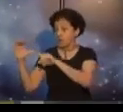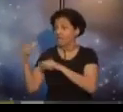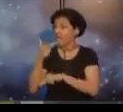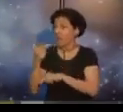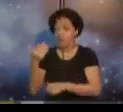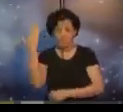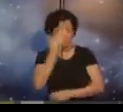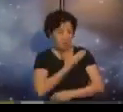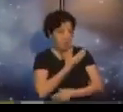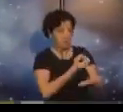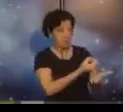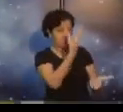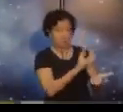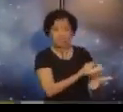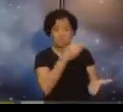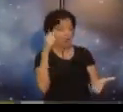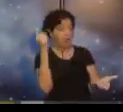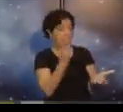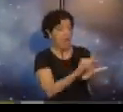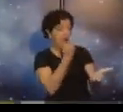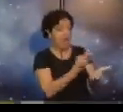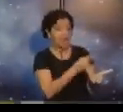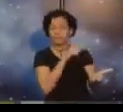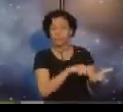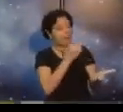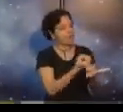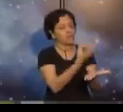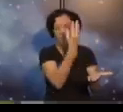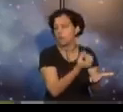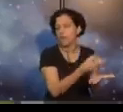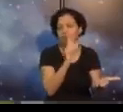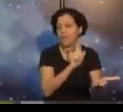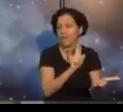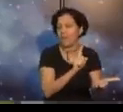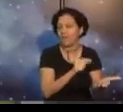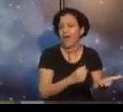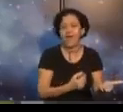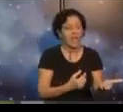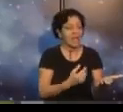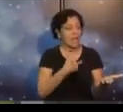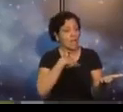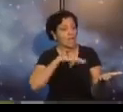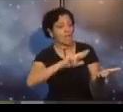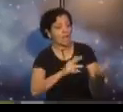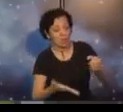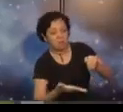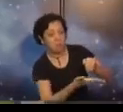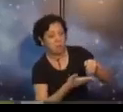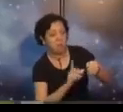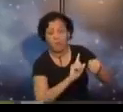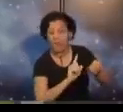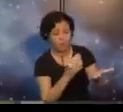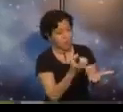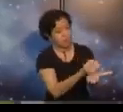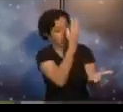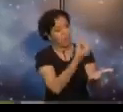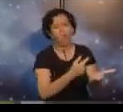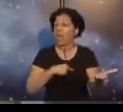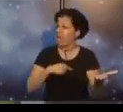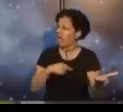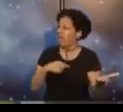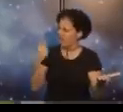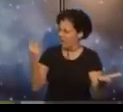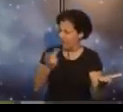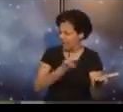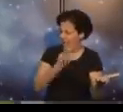ele fica com a ciência, inclui, rever-se. O Espiritismo não é uma doutrina fundamentalista, é capaz de rever-se. Nada